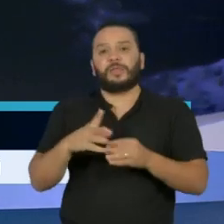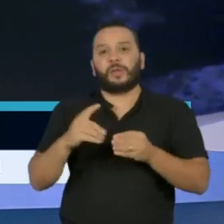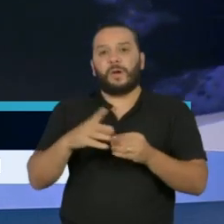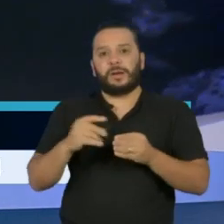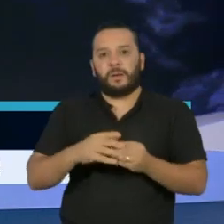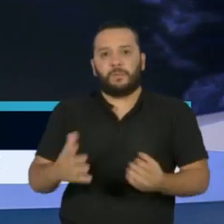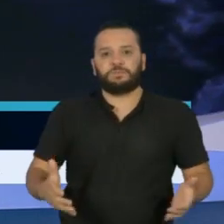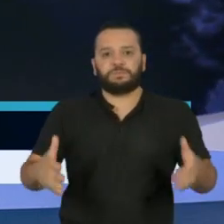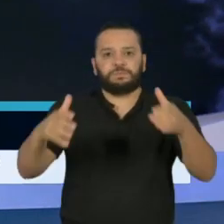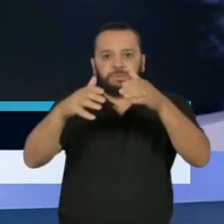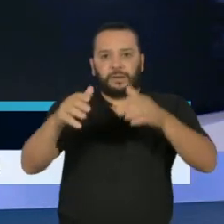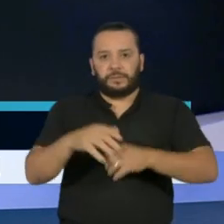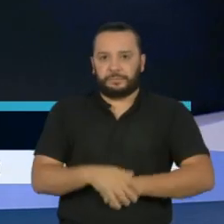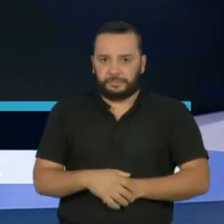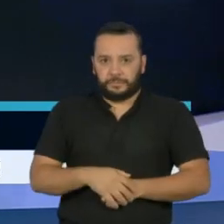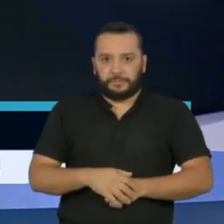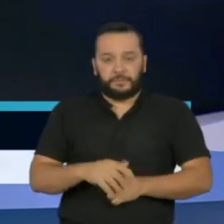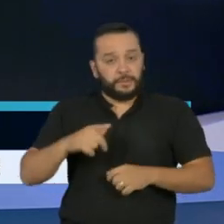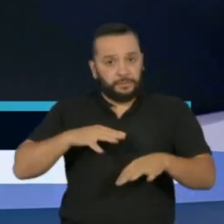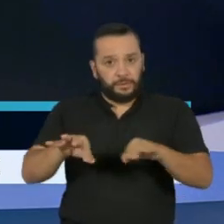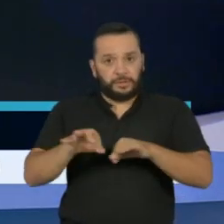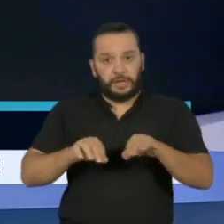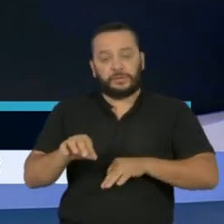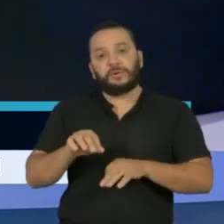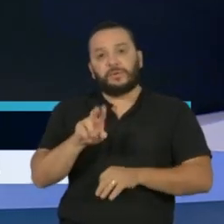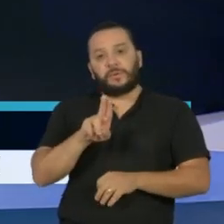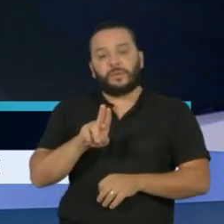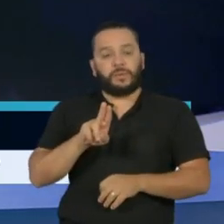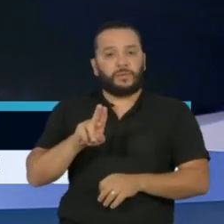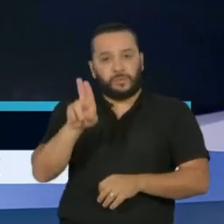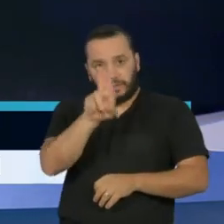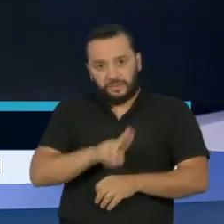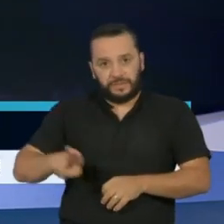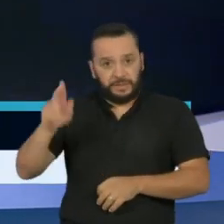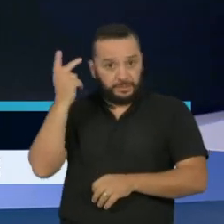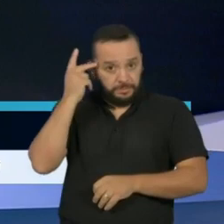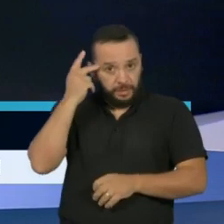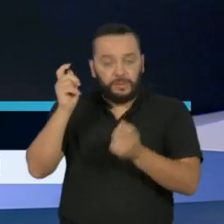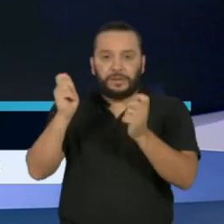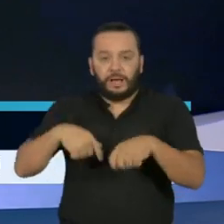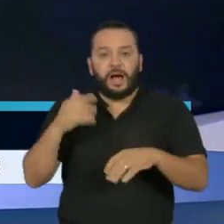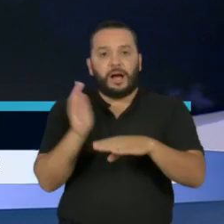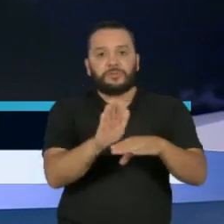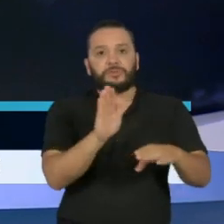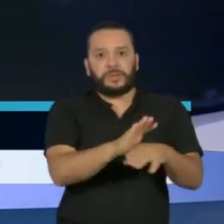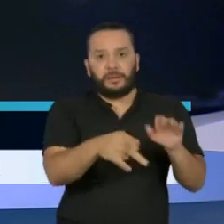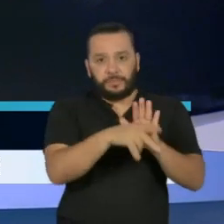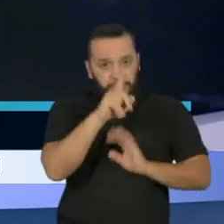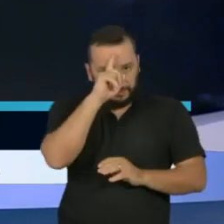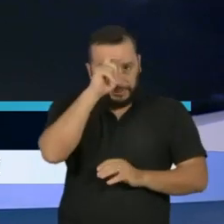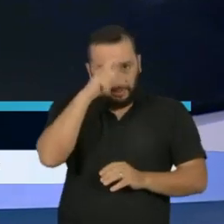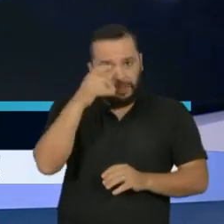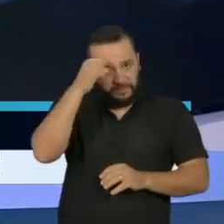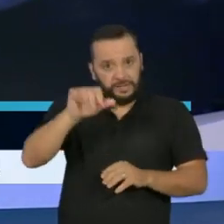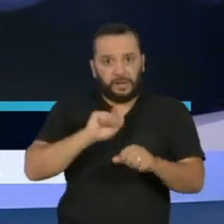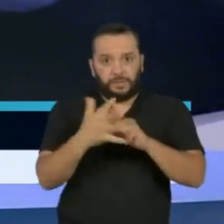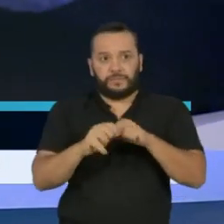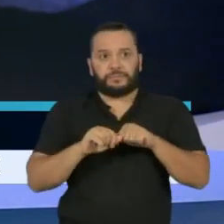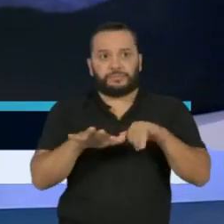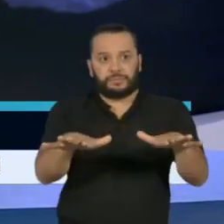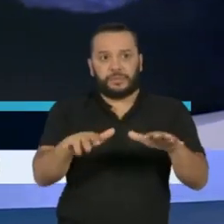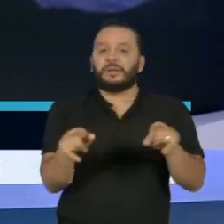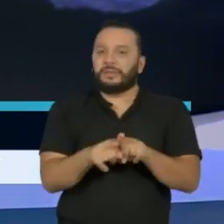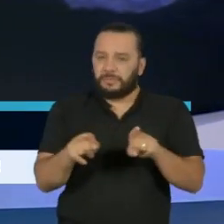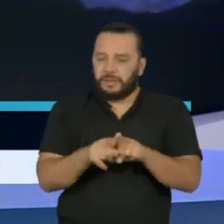Dois projetos desenvolvidos por universidades paulistas podem ajudar em muitos hospitais no combate ao avanço do coronavírus e, ao mesmo tempo,